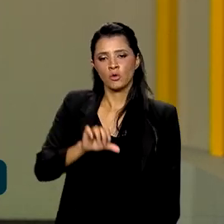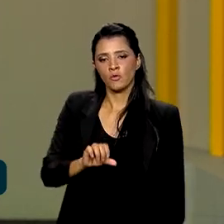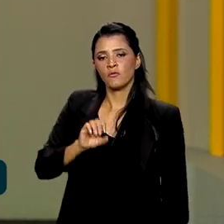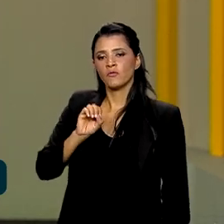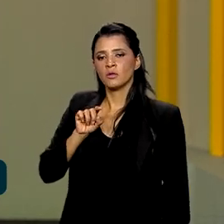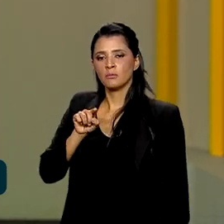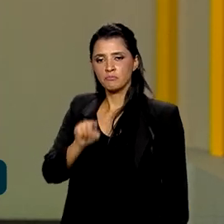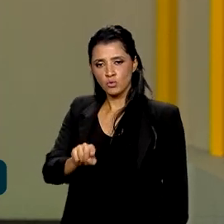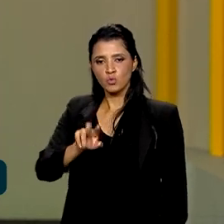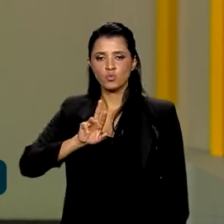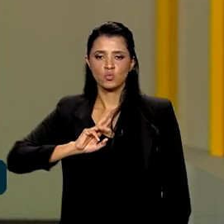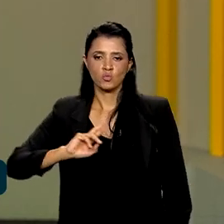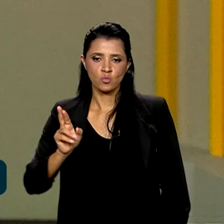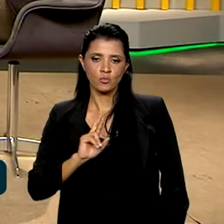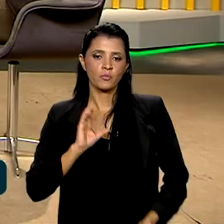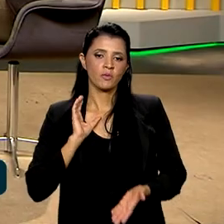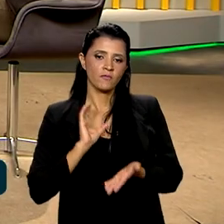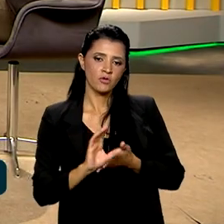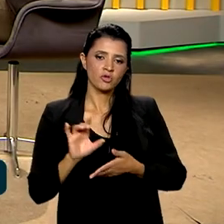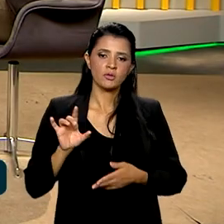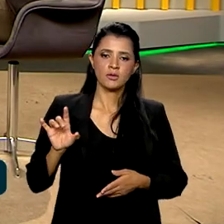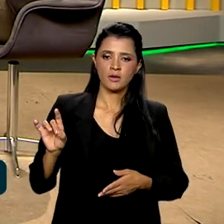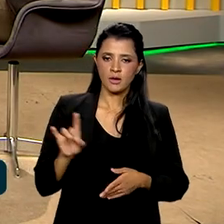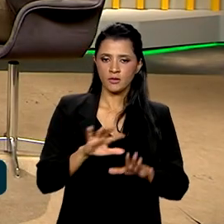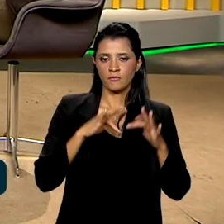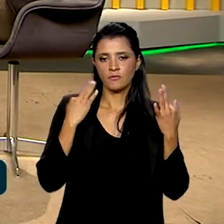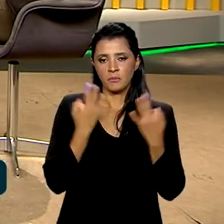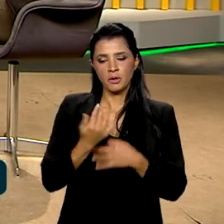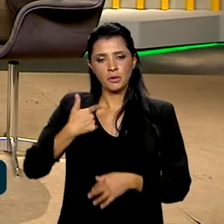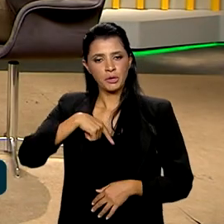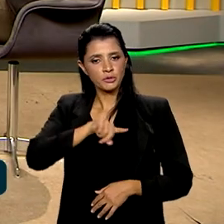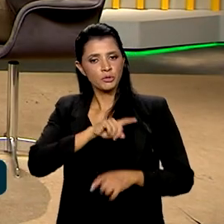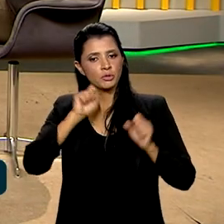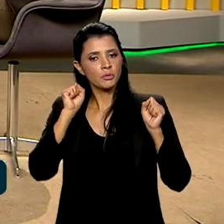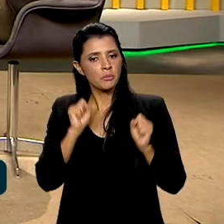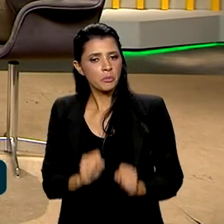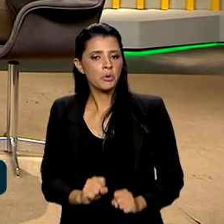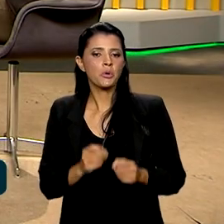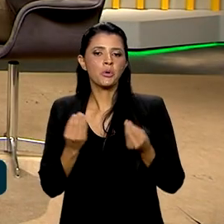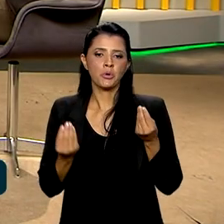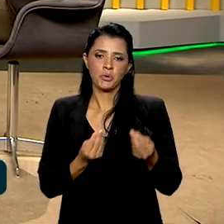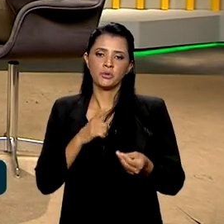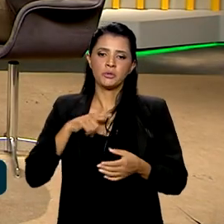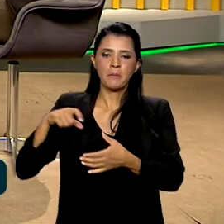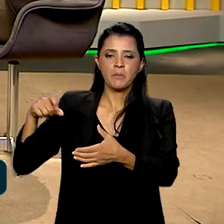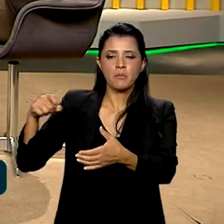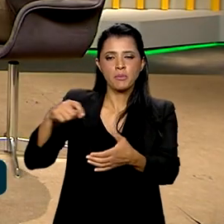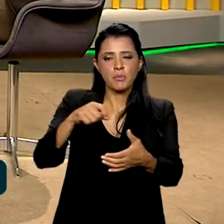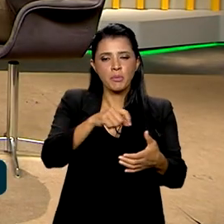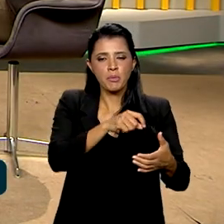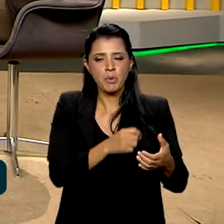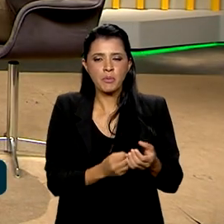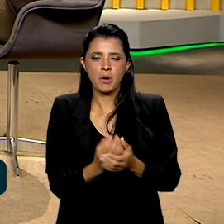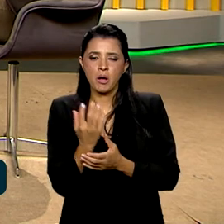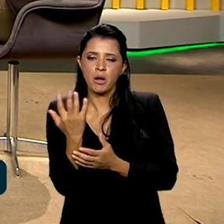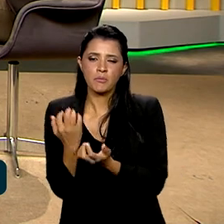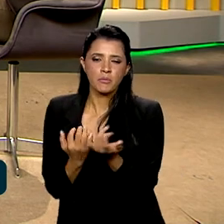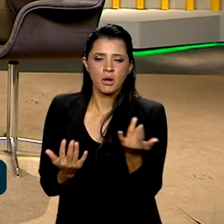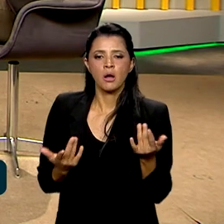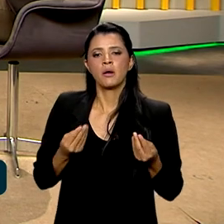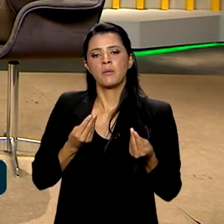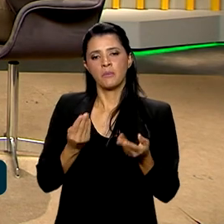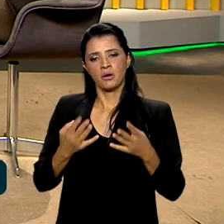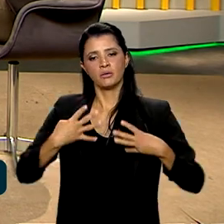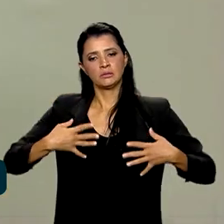mil reais que são investidos em cada uma dessas famílias para que a gente possa justamente ter produção de alimentos para abastecer as